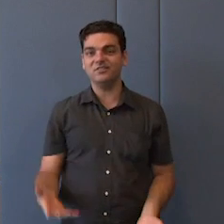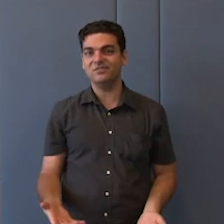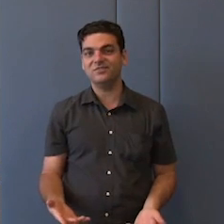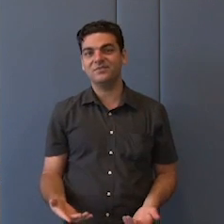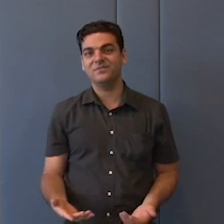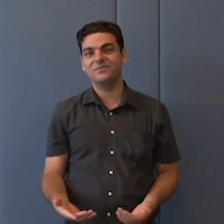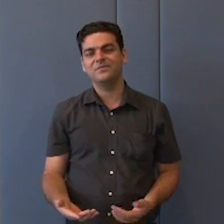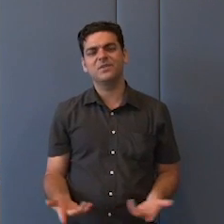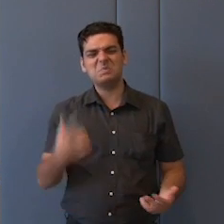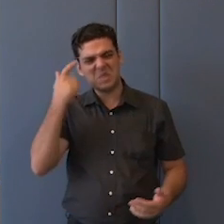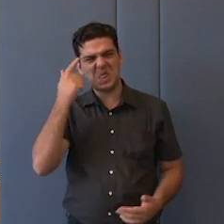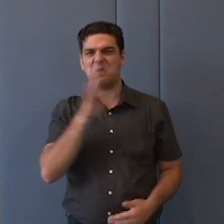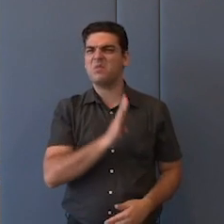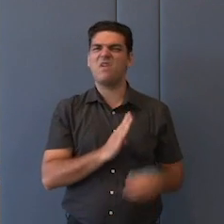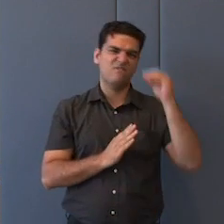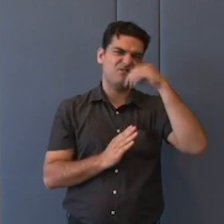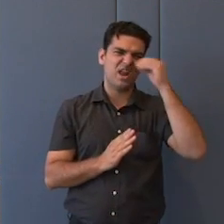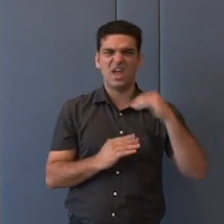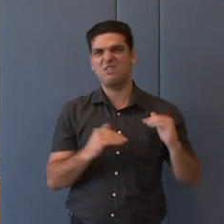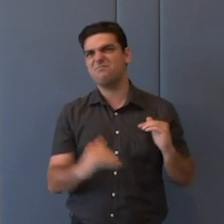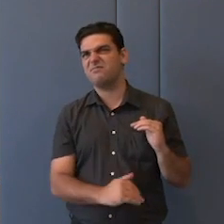o funcionamento do sistema.